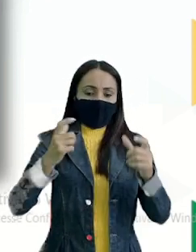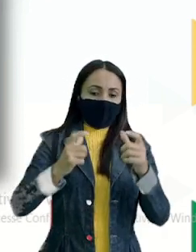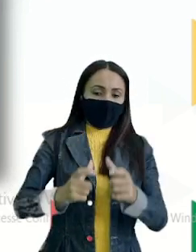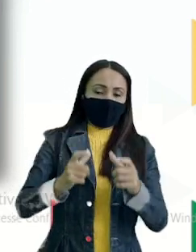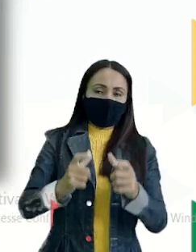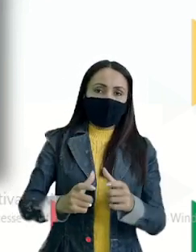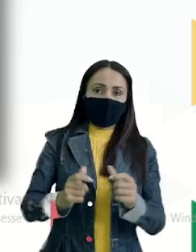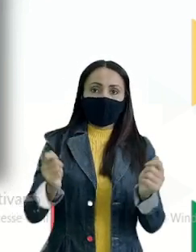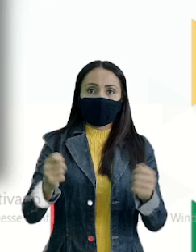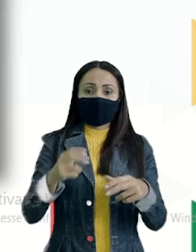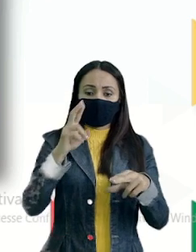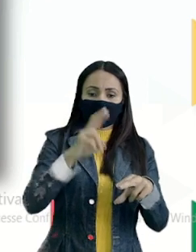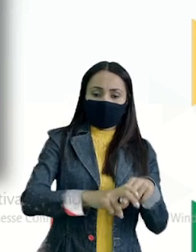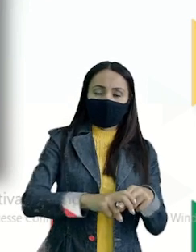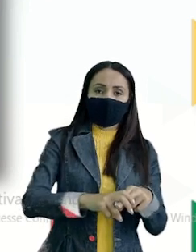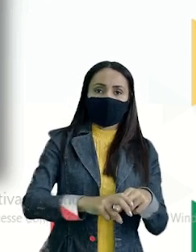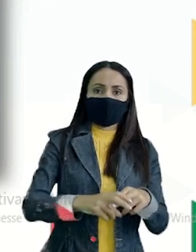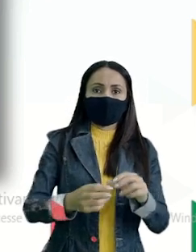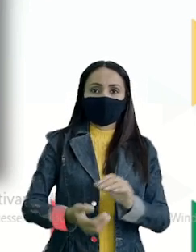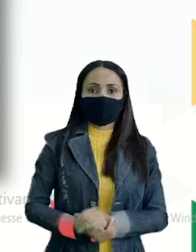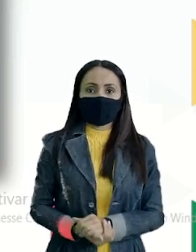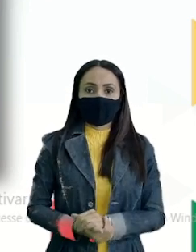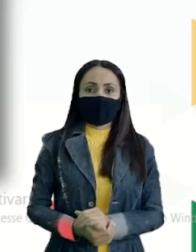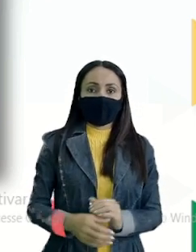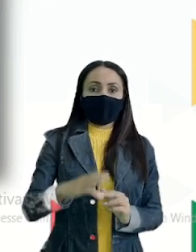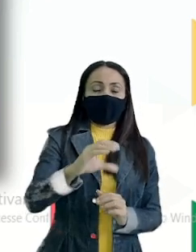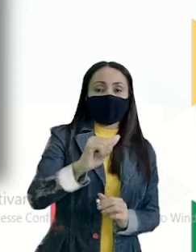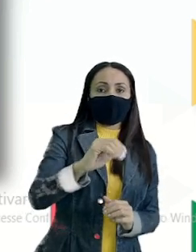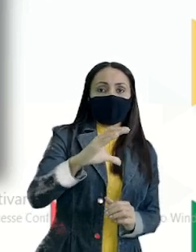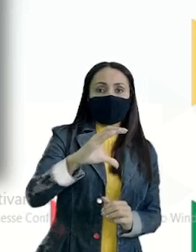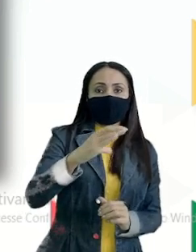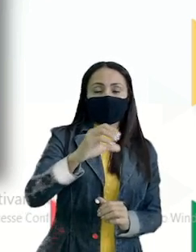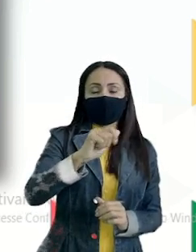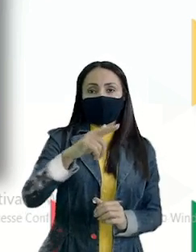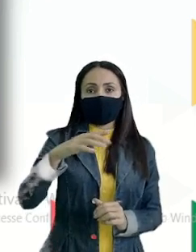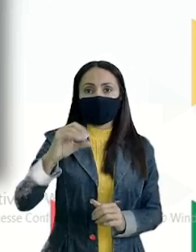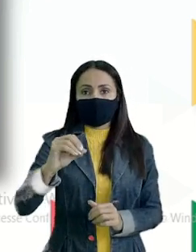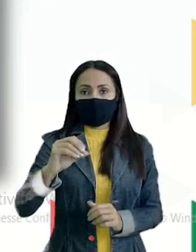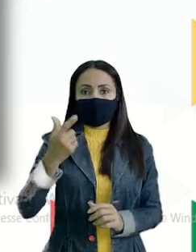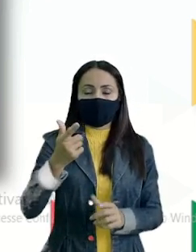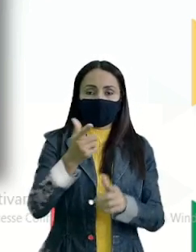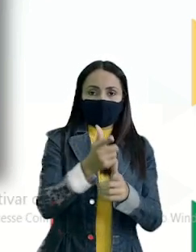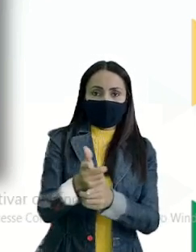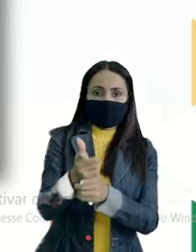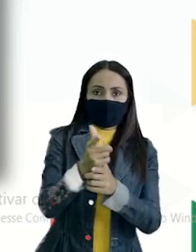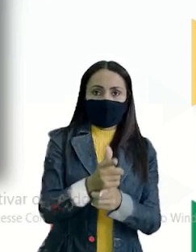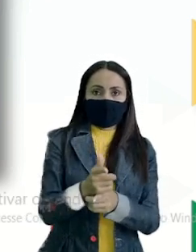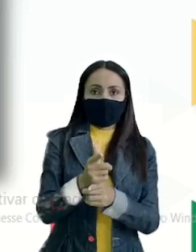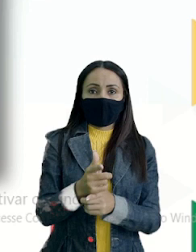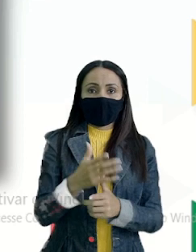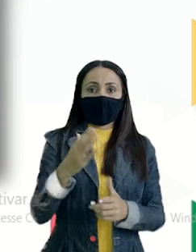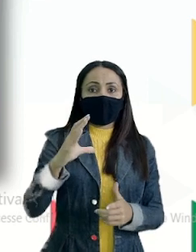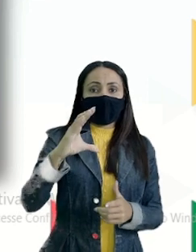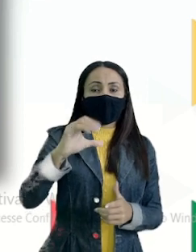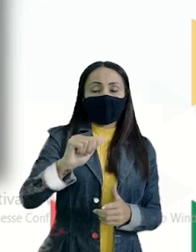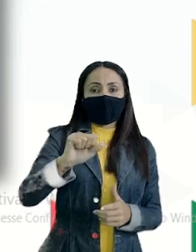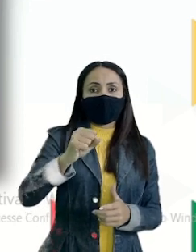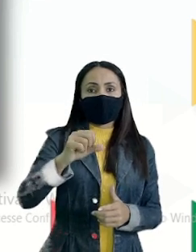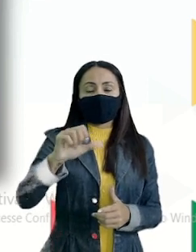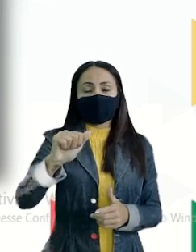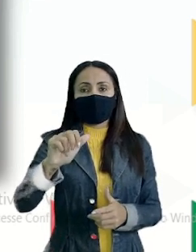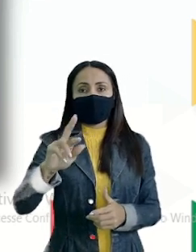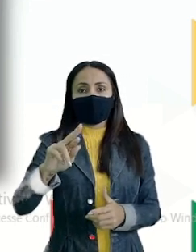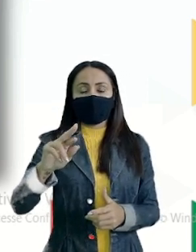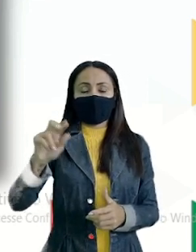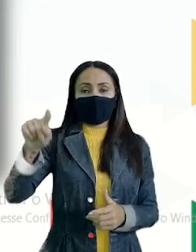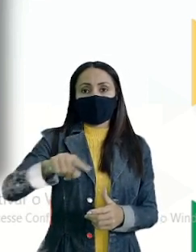possível Sentar Caçar com cedilha Abater a caça Caçar com dois S Anular Censo com